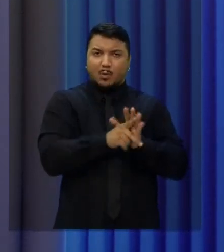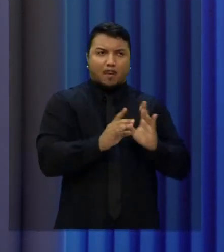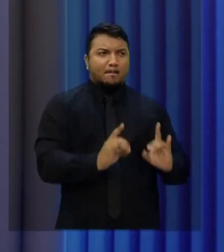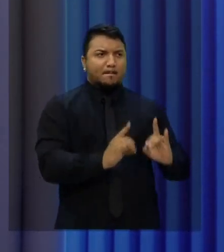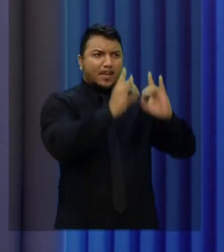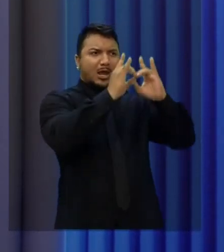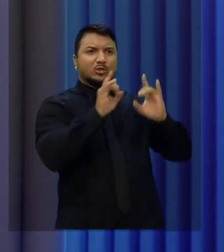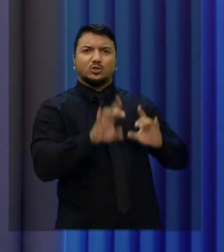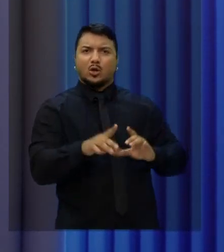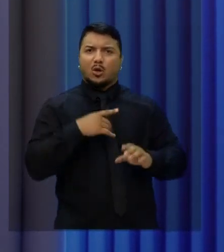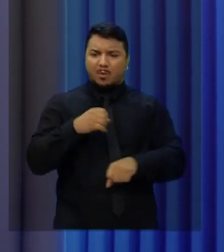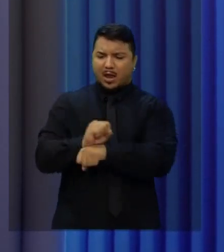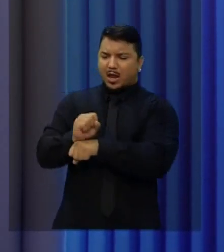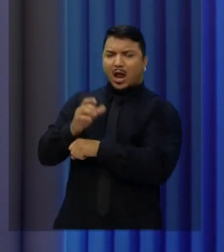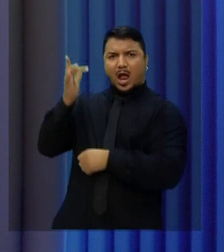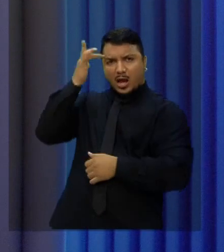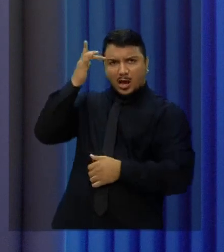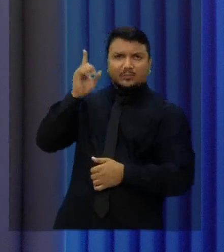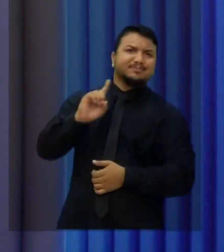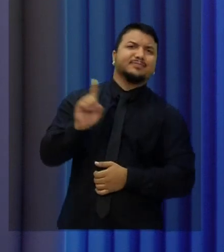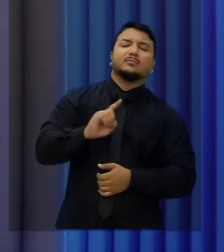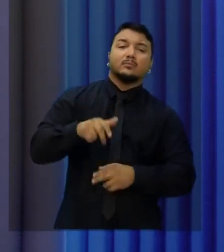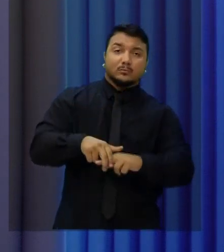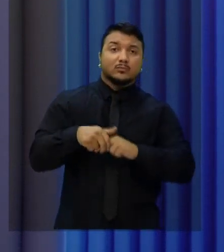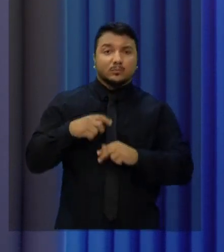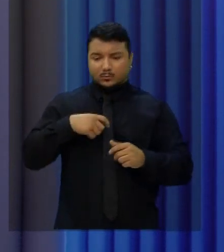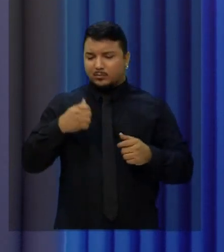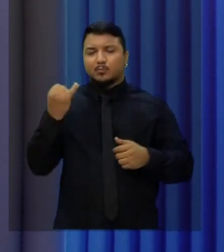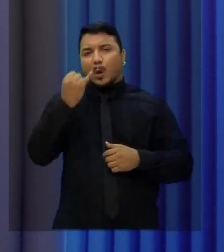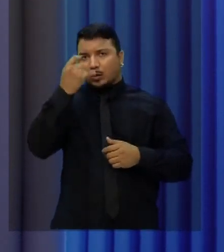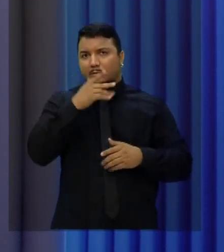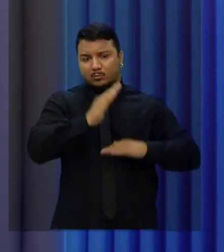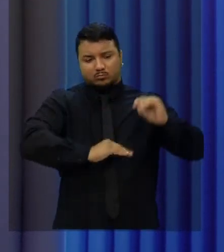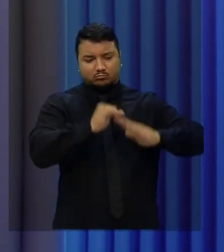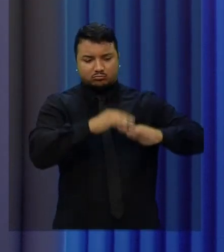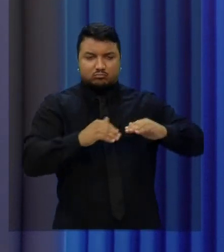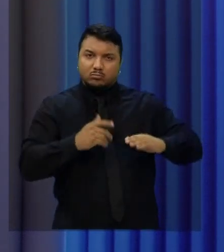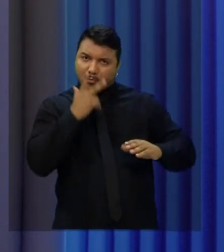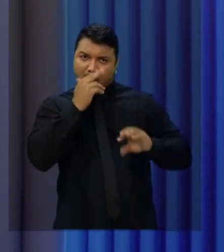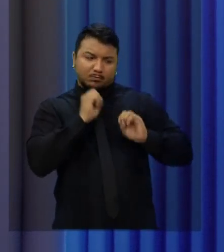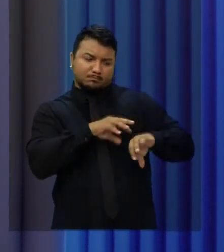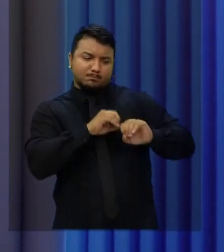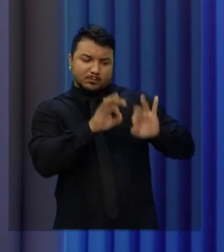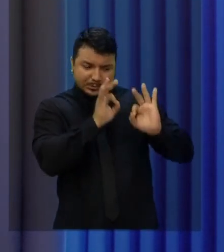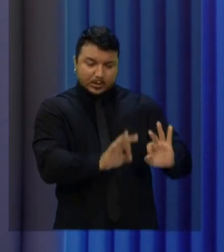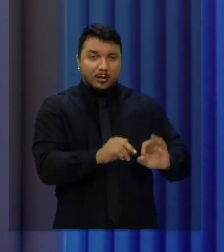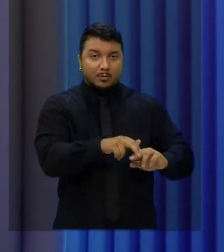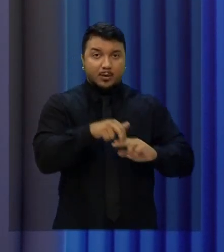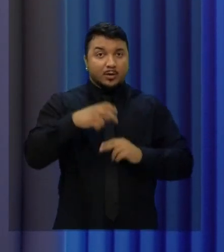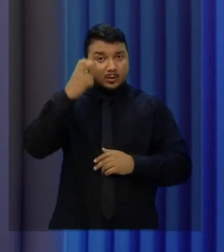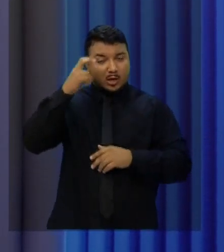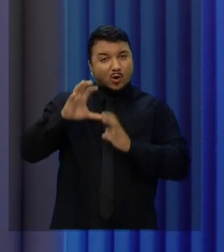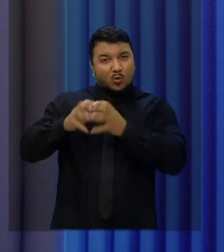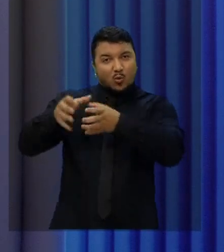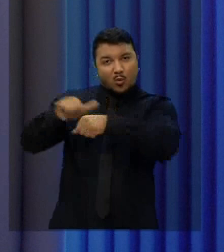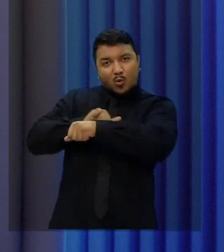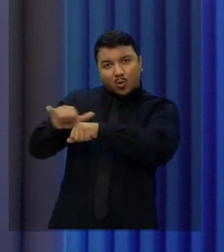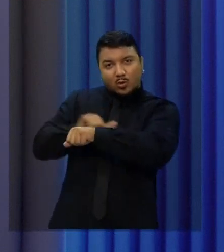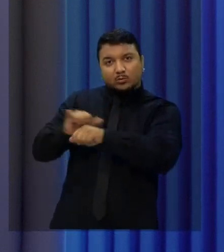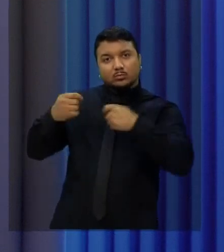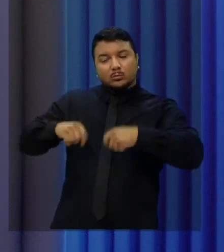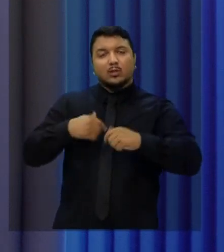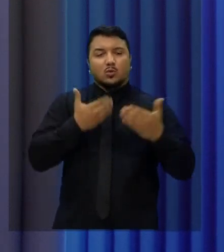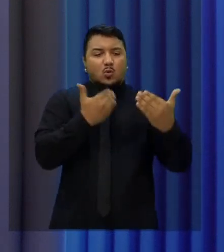ou em carro de luxo. É muito importante capacitar os nossos policiais e valorizá-los. A inteligência precisa ser fortalecida com um